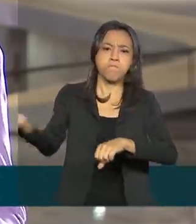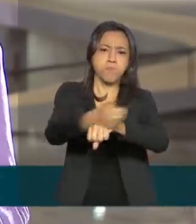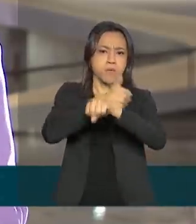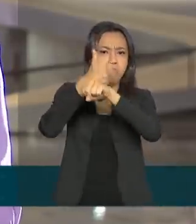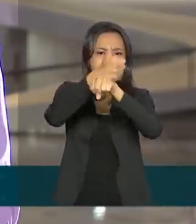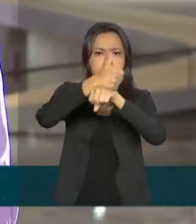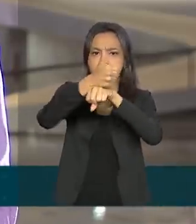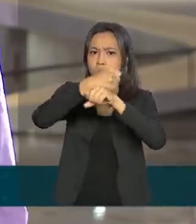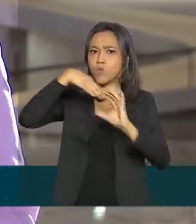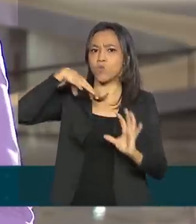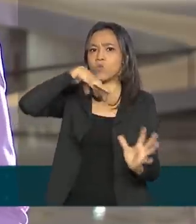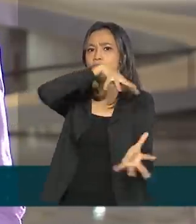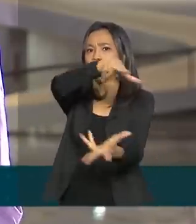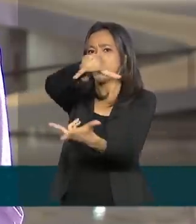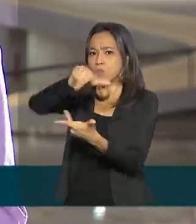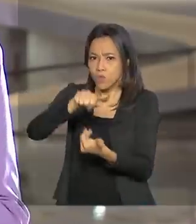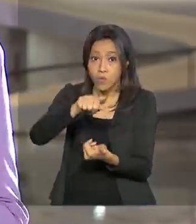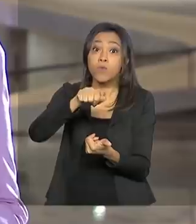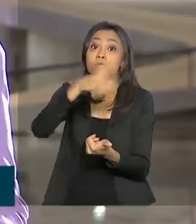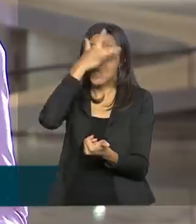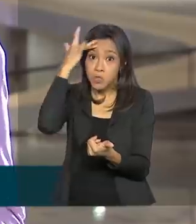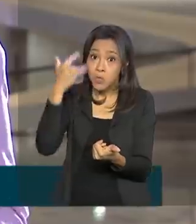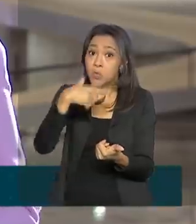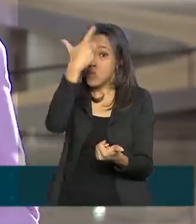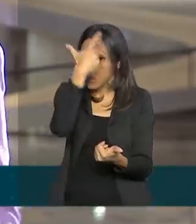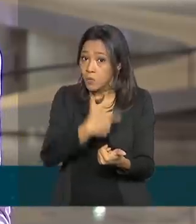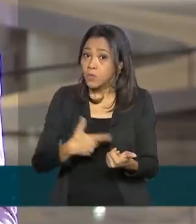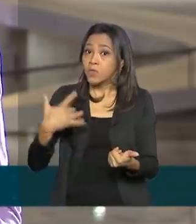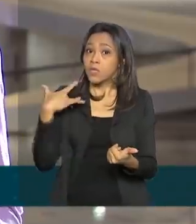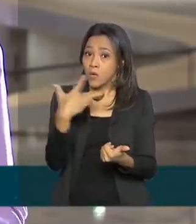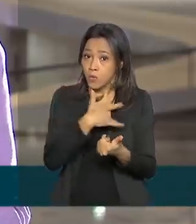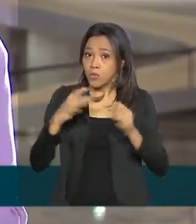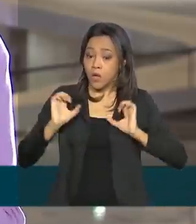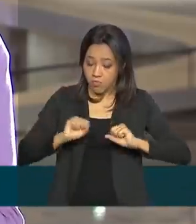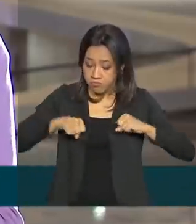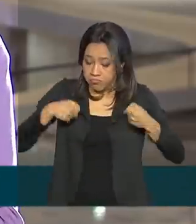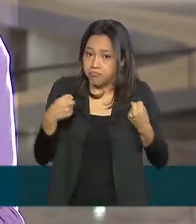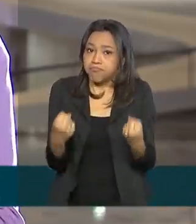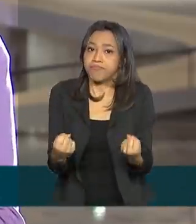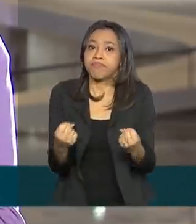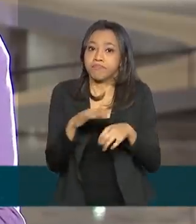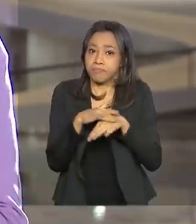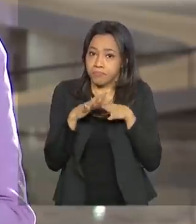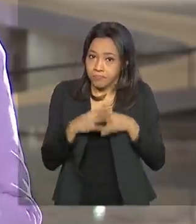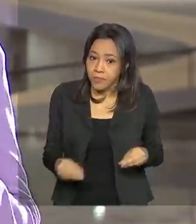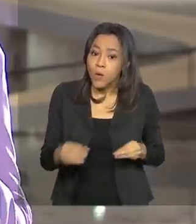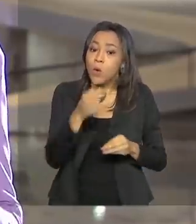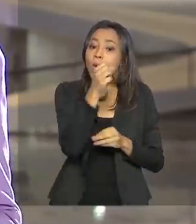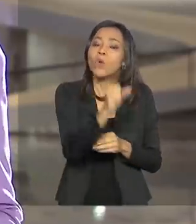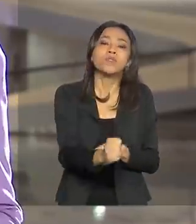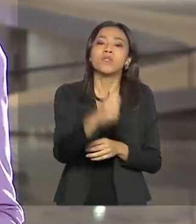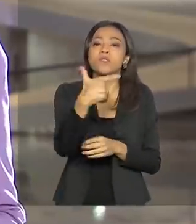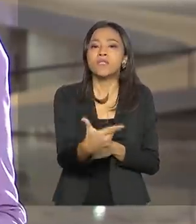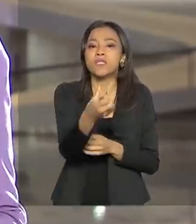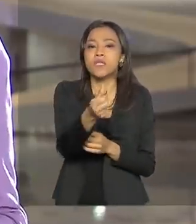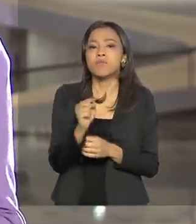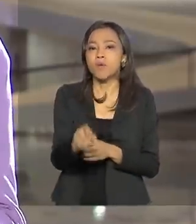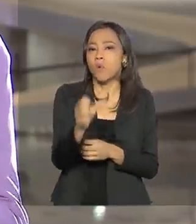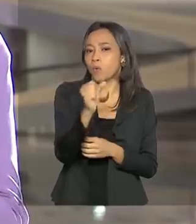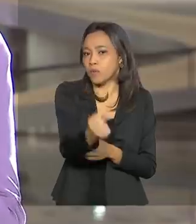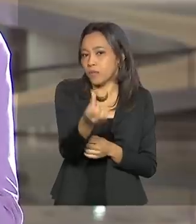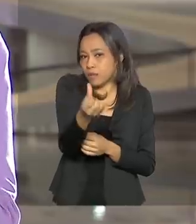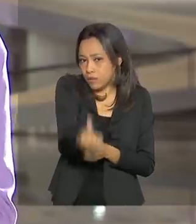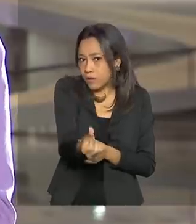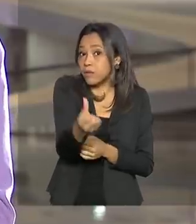planeta em número de pacientes recuperados da Covid-19. São 826.866